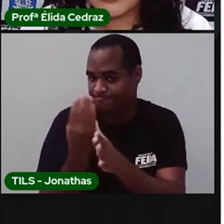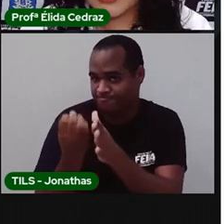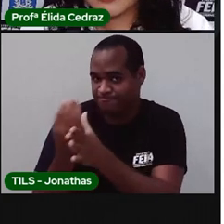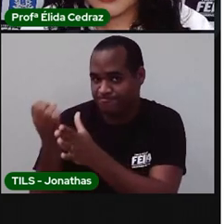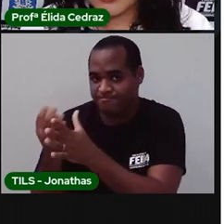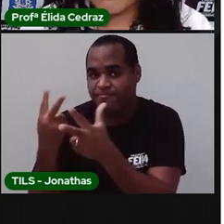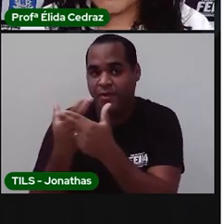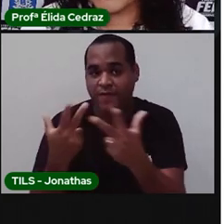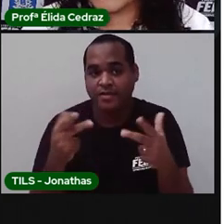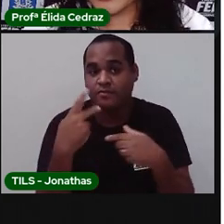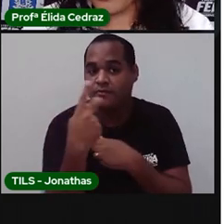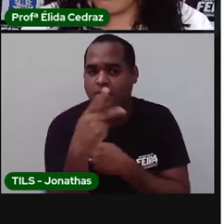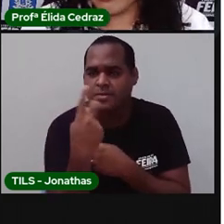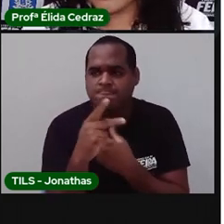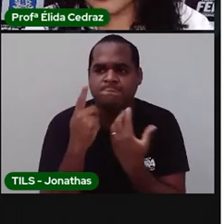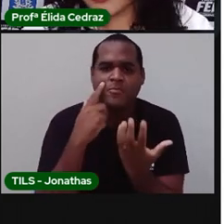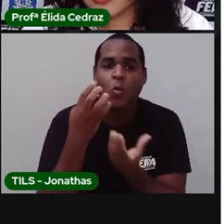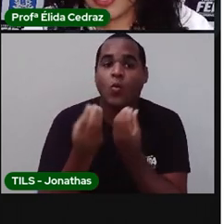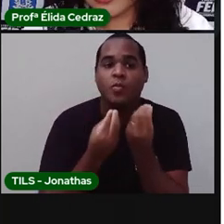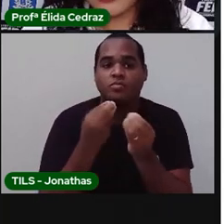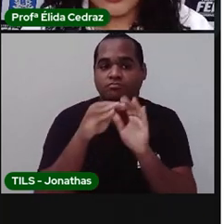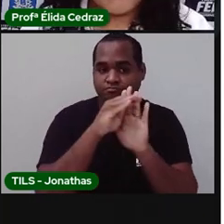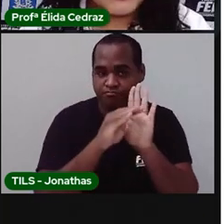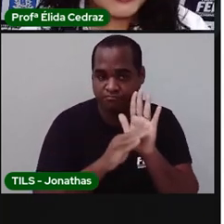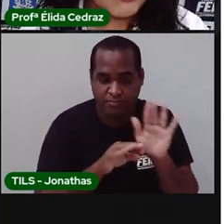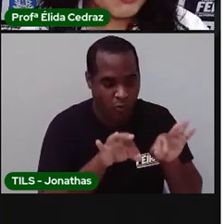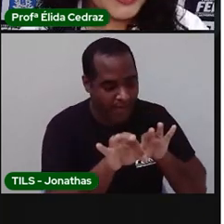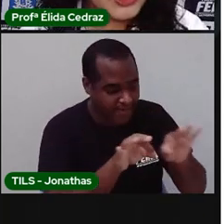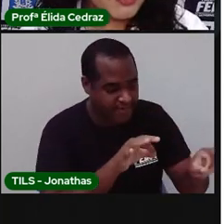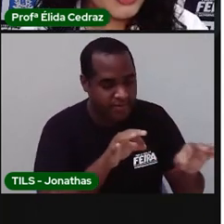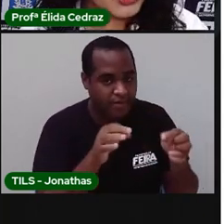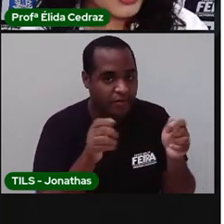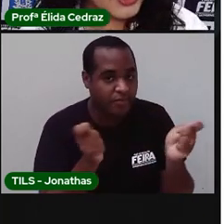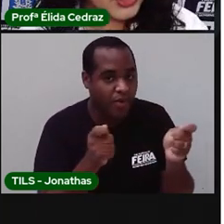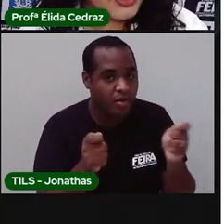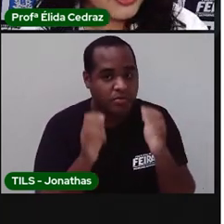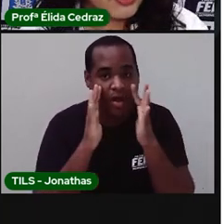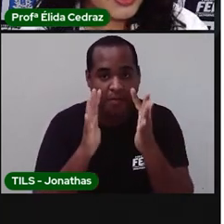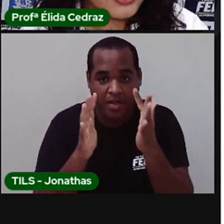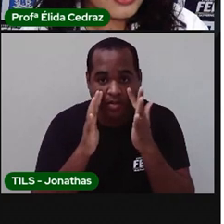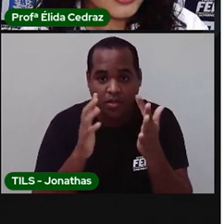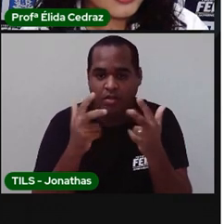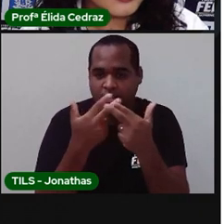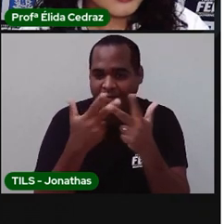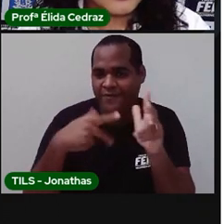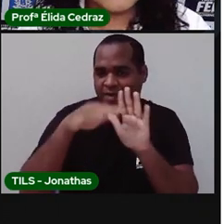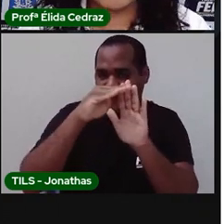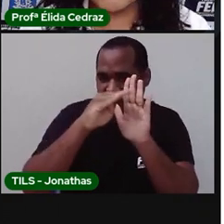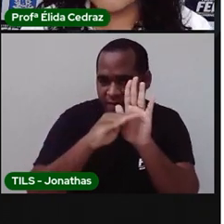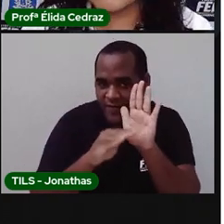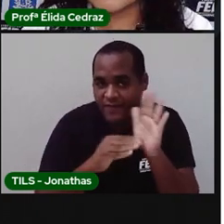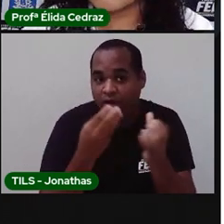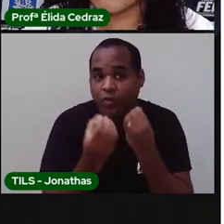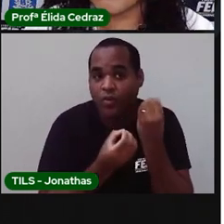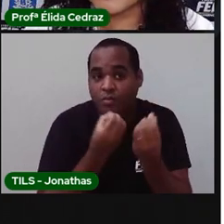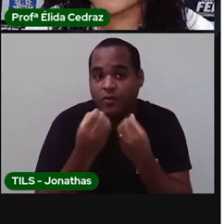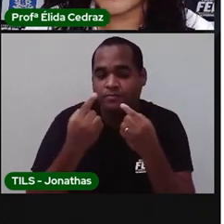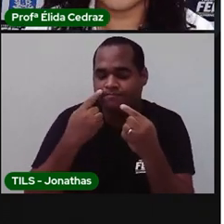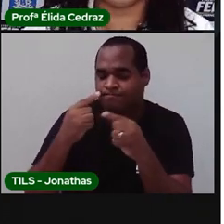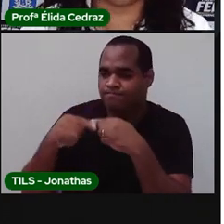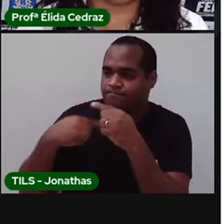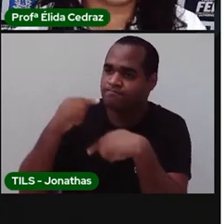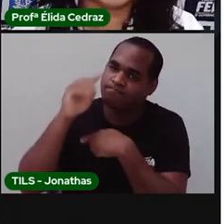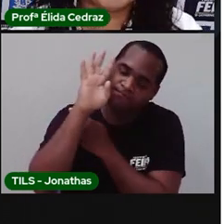E vocês vão tentar organizar. Vocês vão prestar bastante atenção nas listas e aí vocês vão